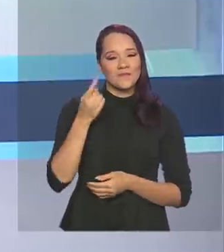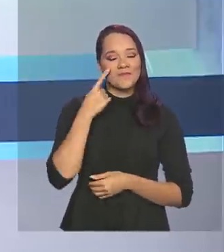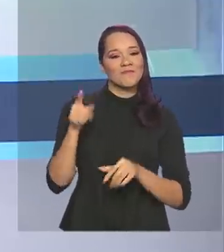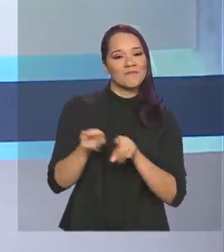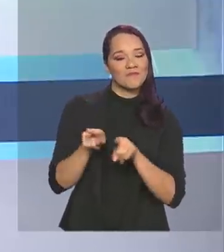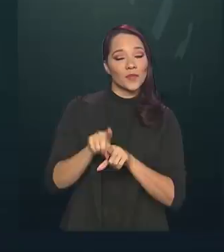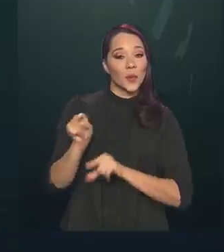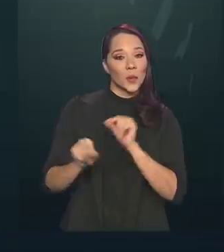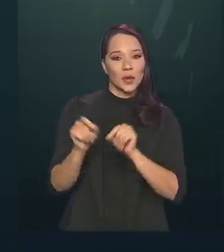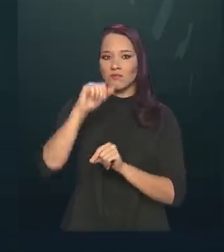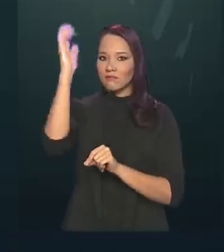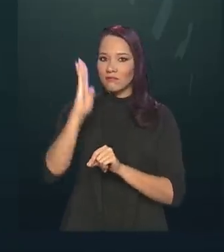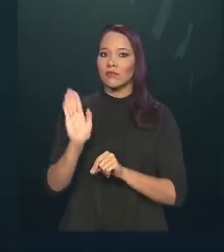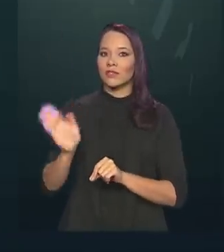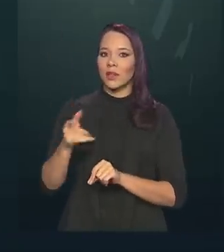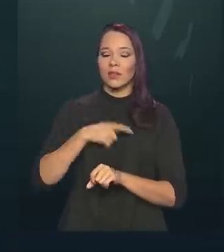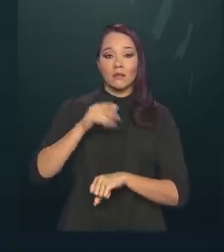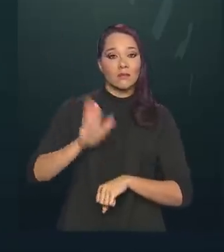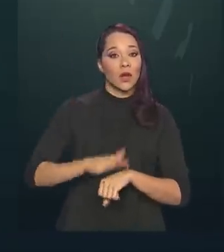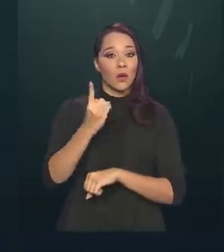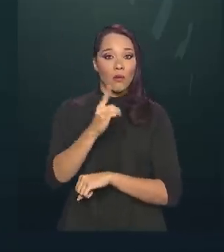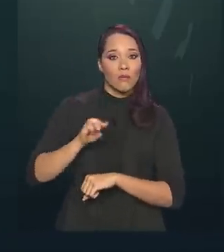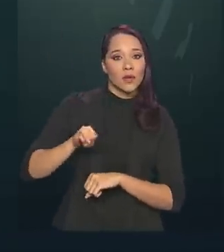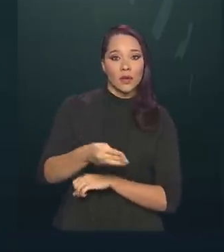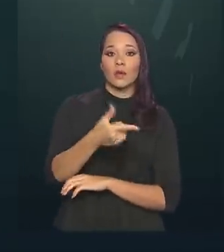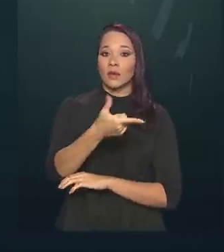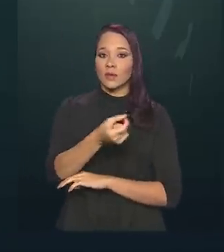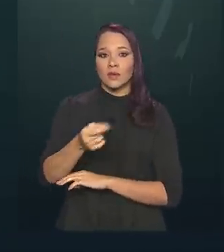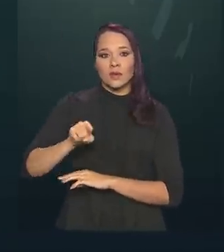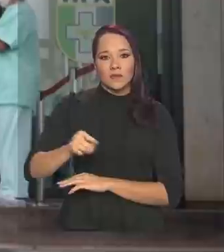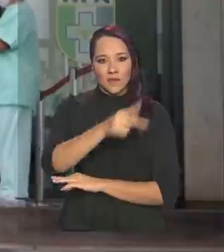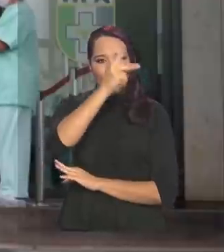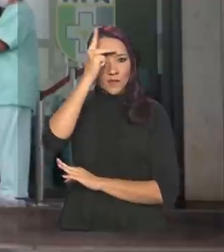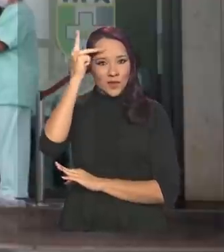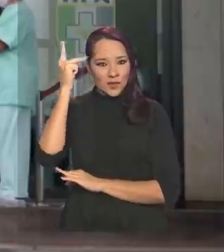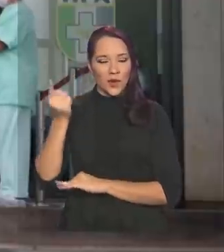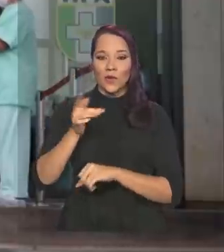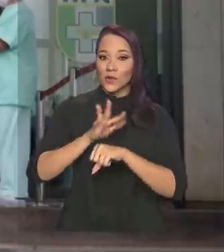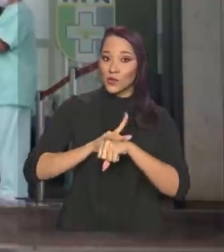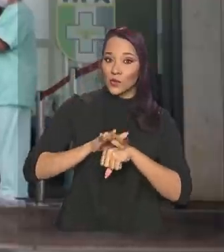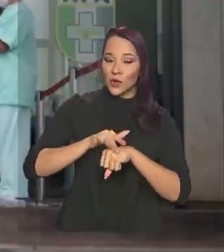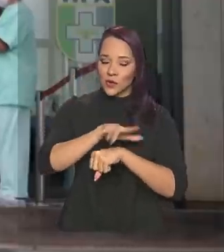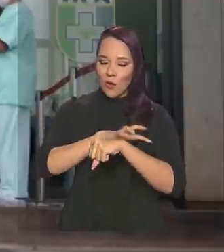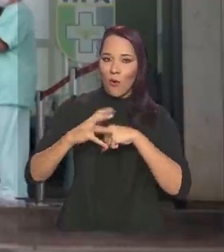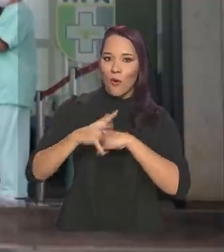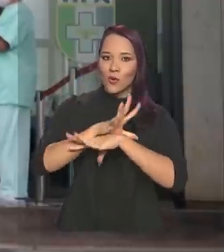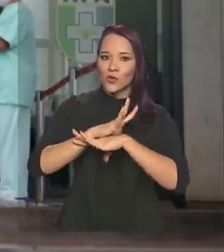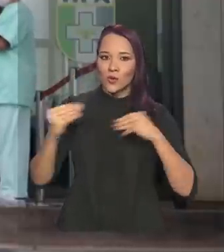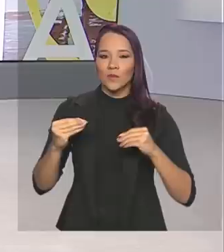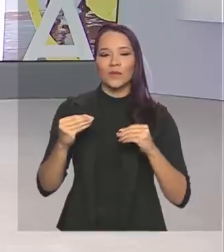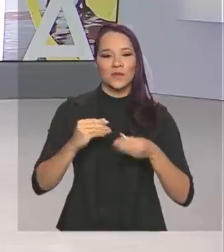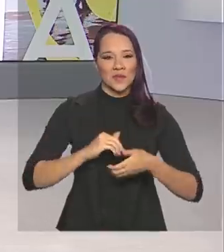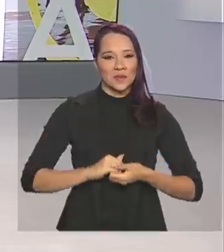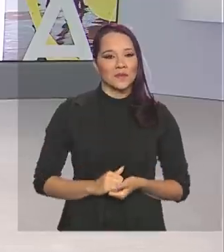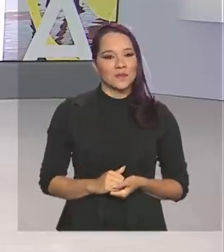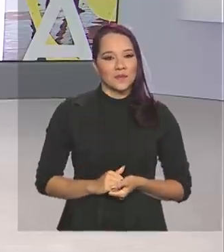também, o Brasil já tem mais de 1 milhão e 200 mil pessoas recuperadas da Covid-19.